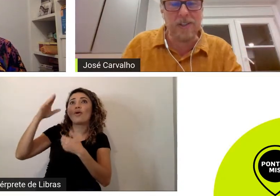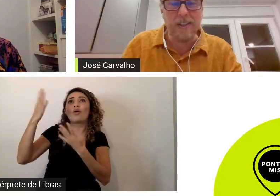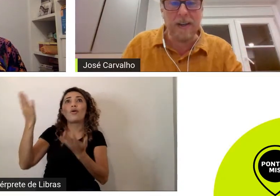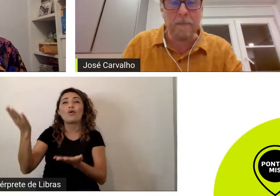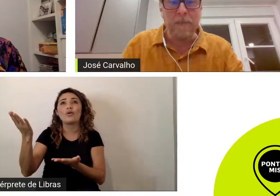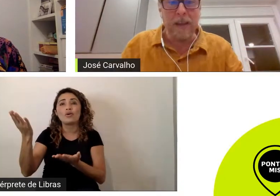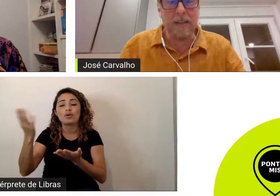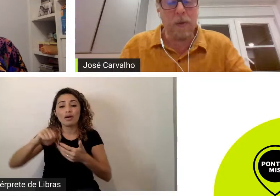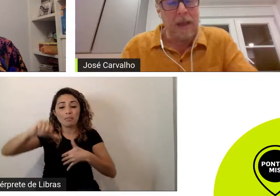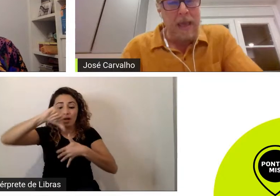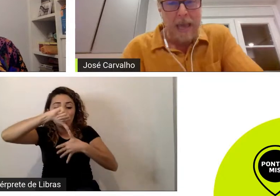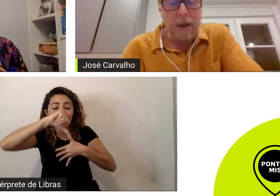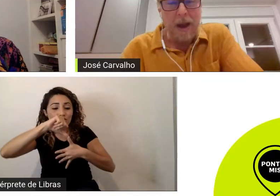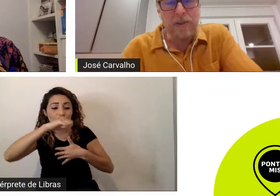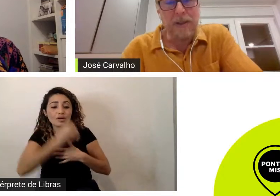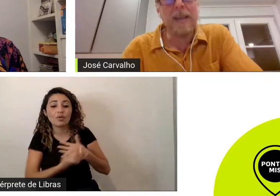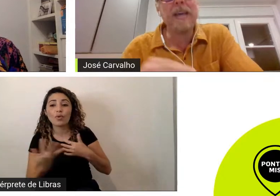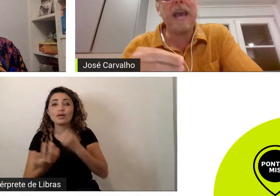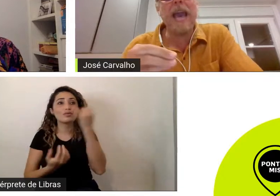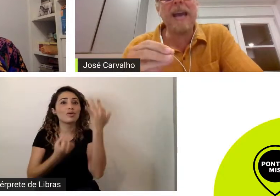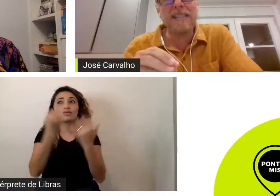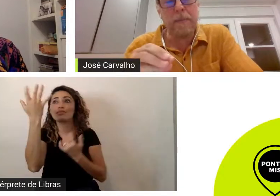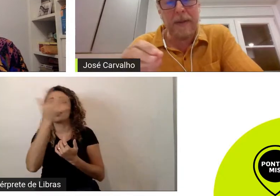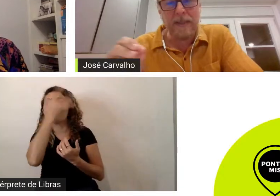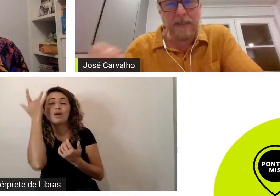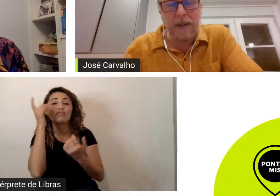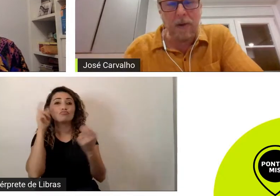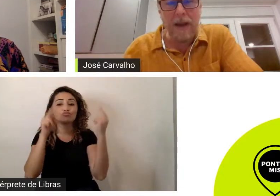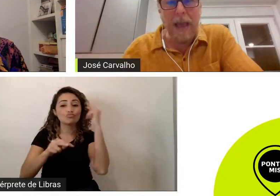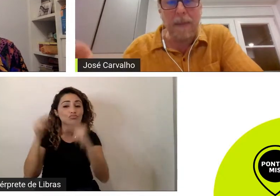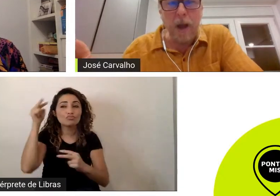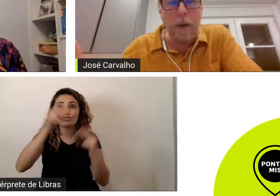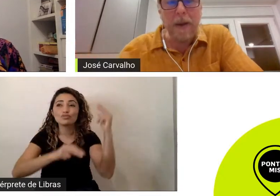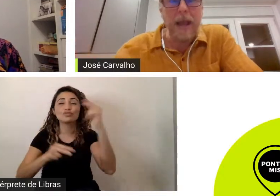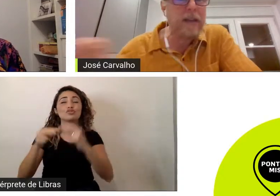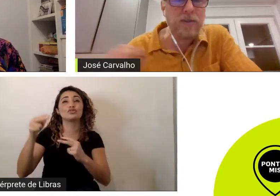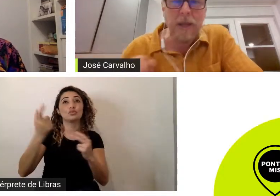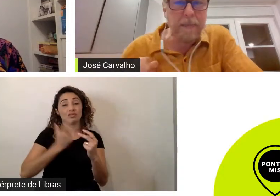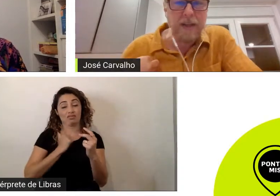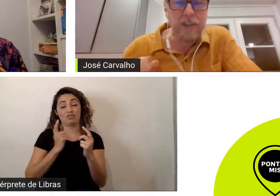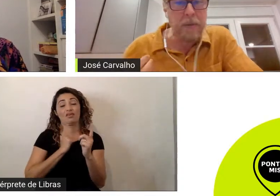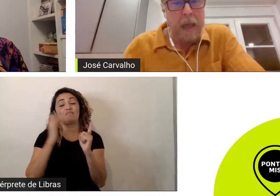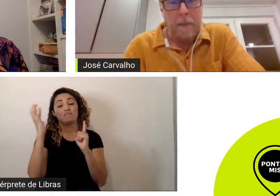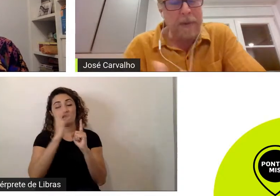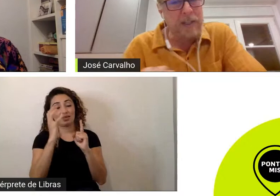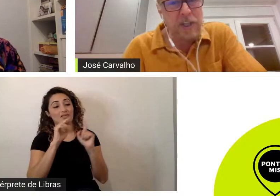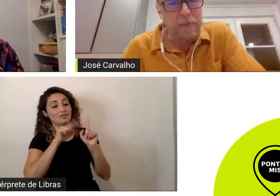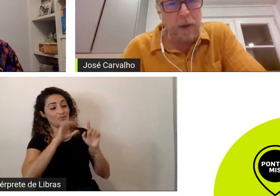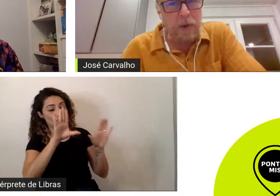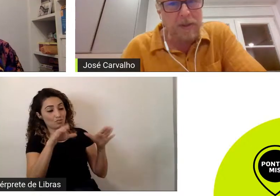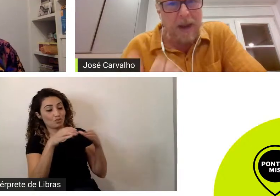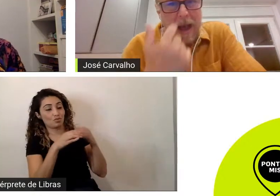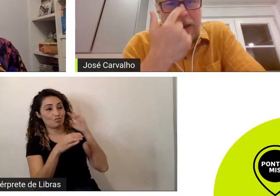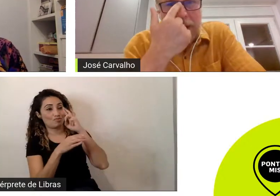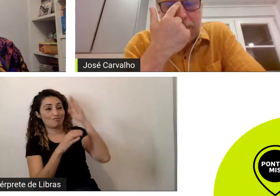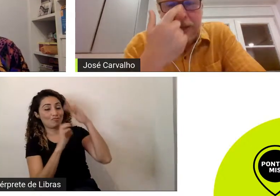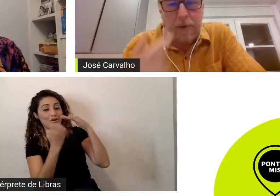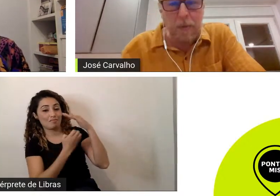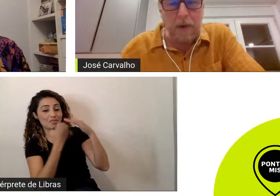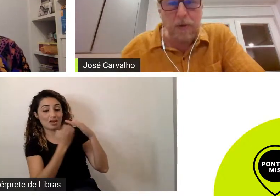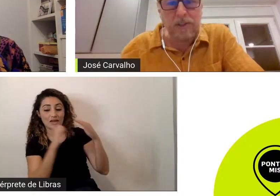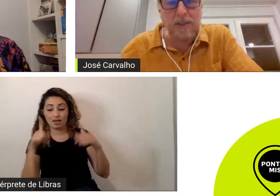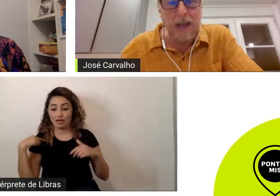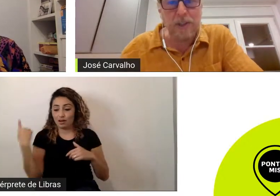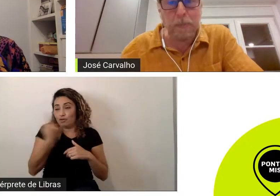América Latina então eu acho que essa pressão é maior para eles do que para a gente para a gente pelo contrário